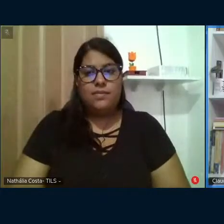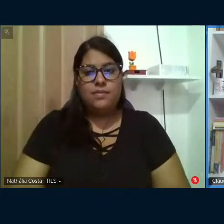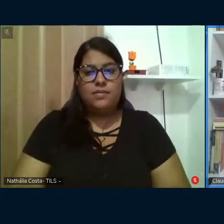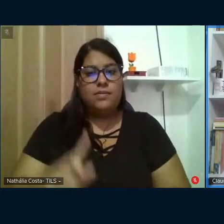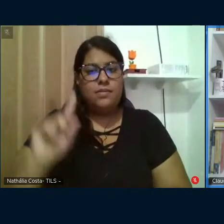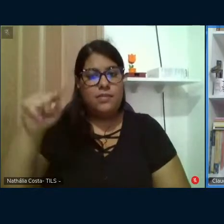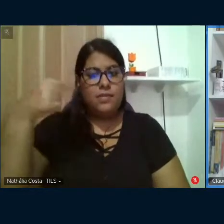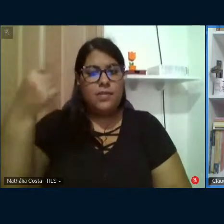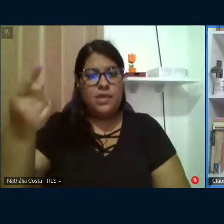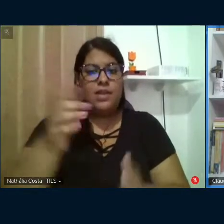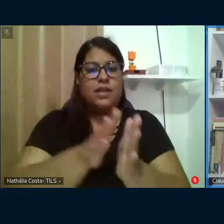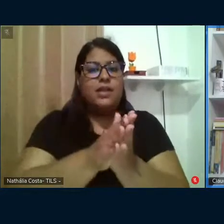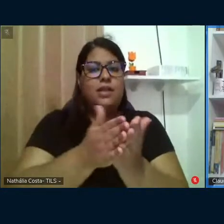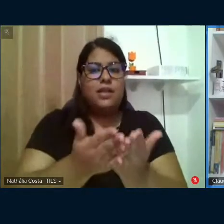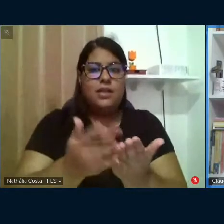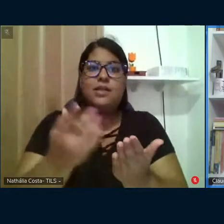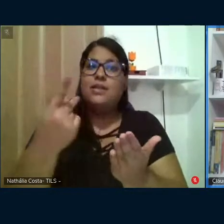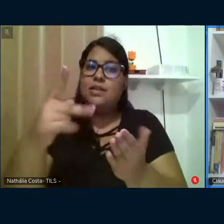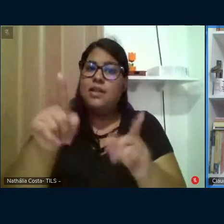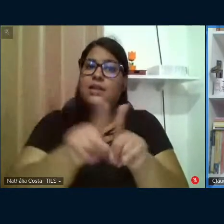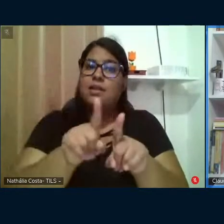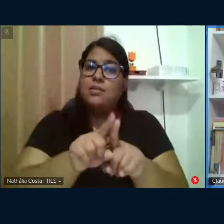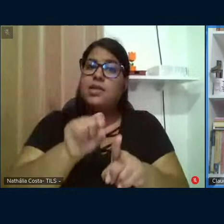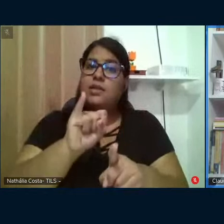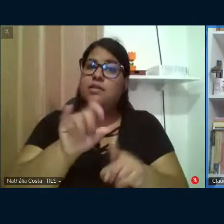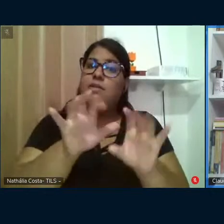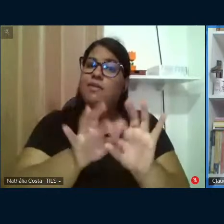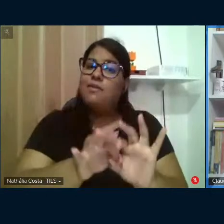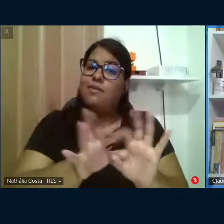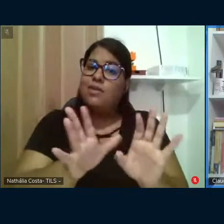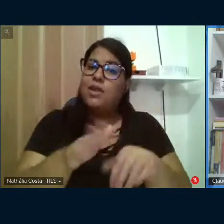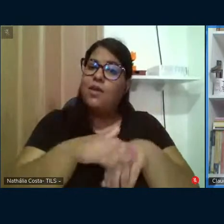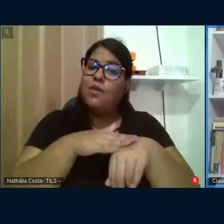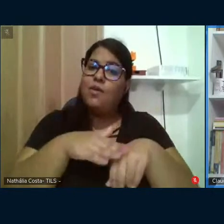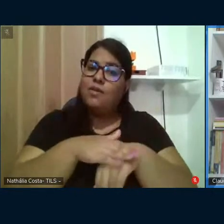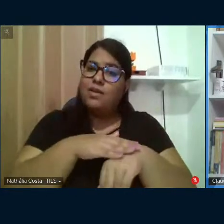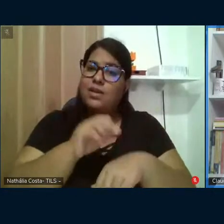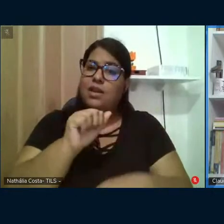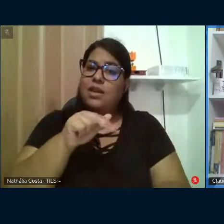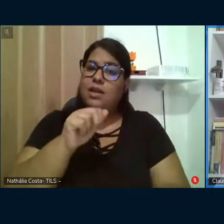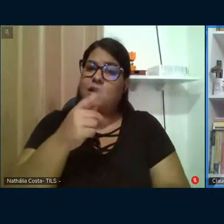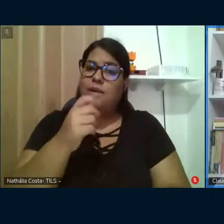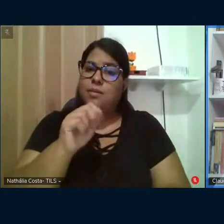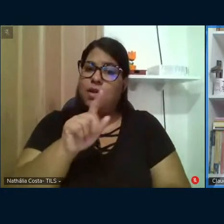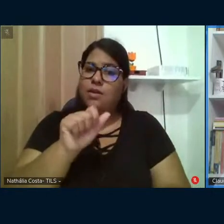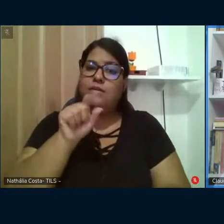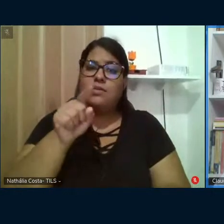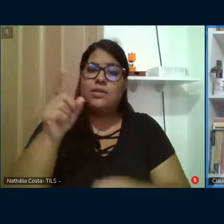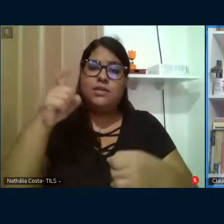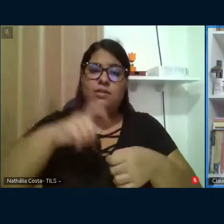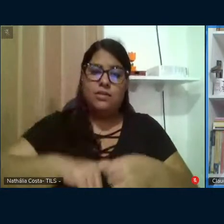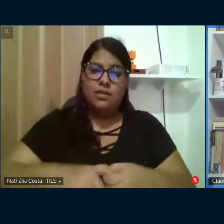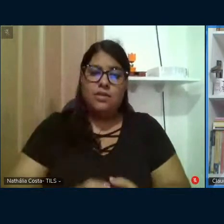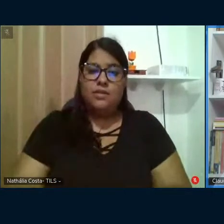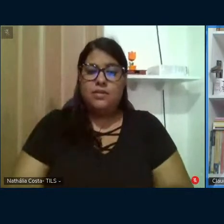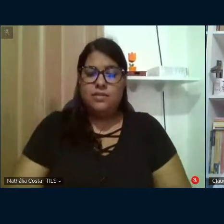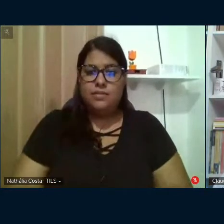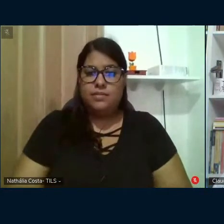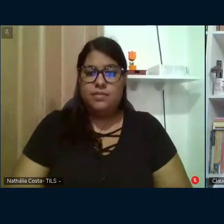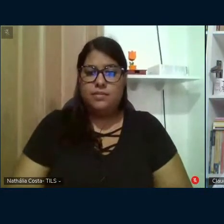do outro livro que também é seu, se você se sentir à vontade para compartilhar com a Ana Paula, você retorna. Ok? Então,